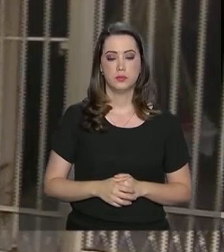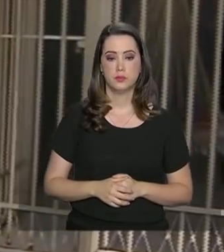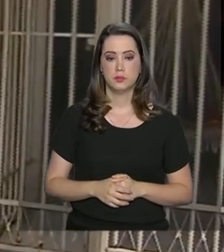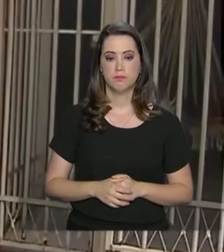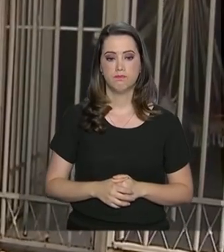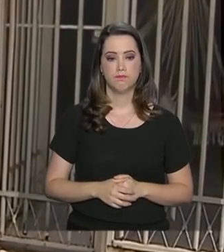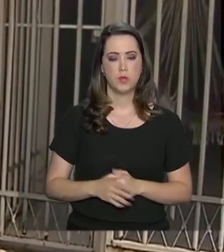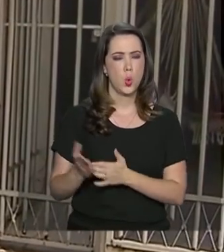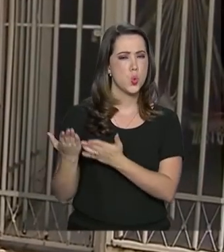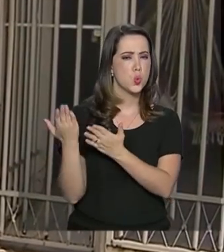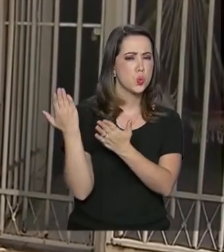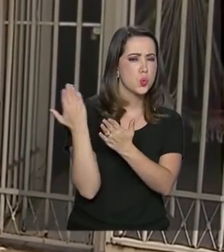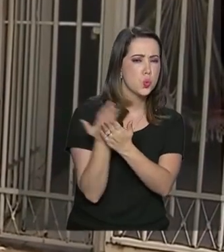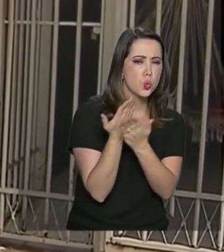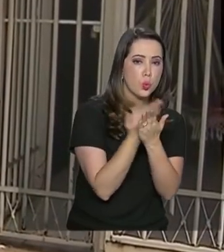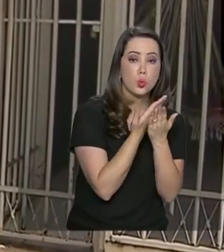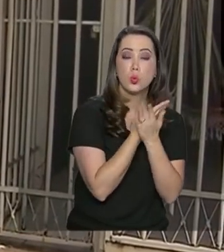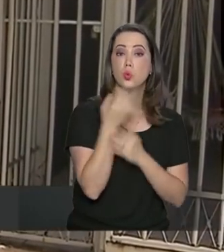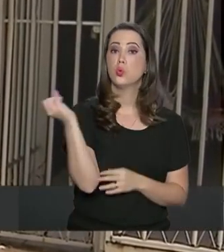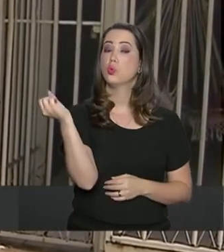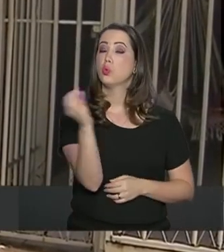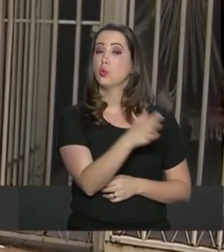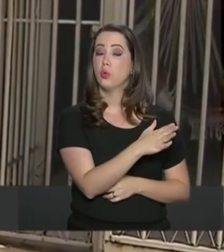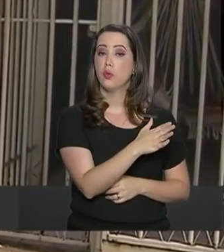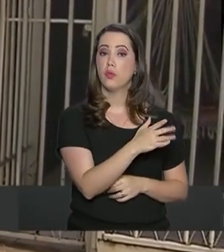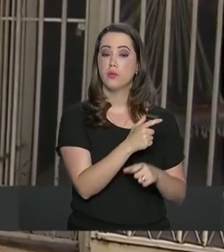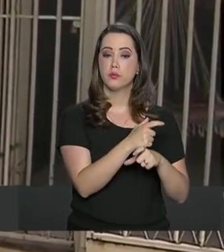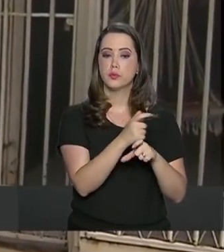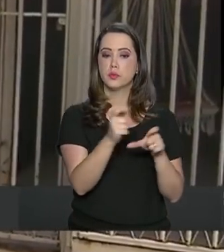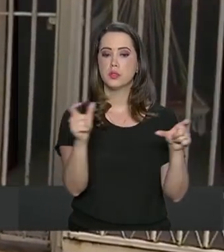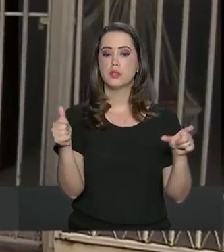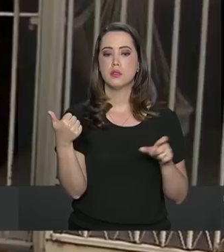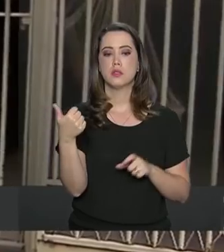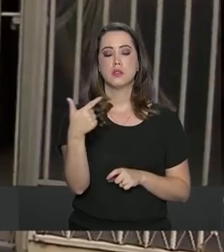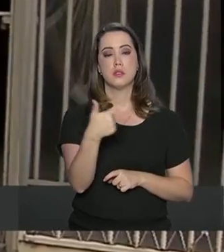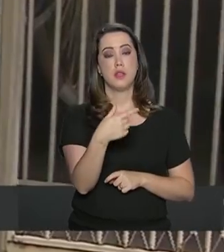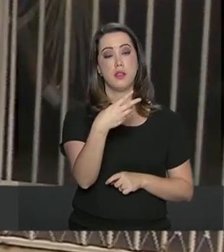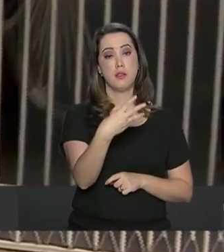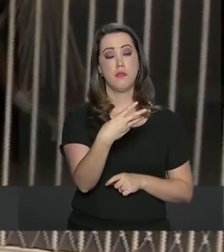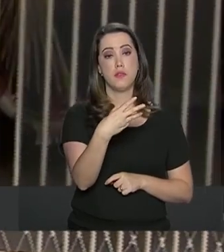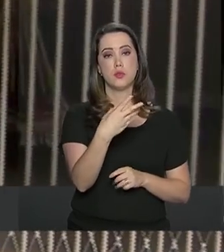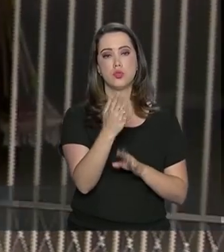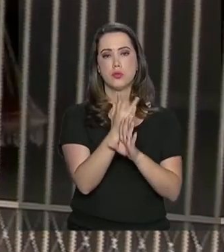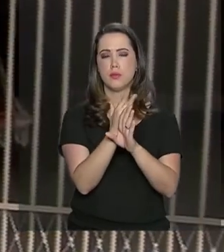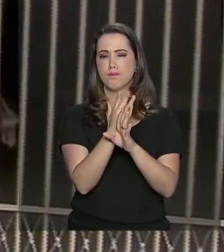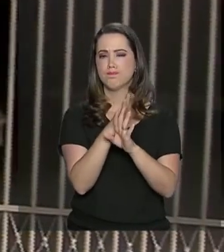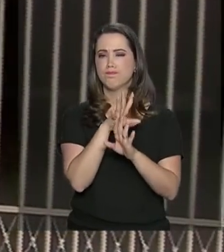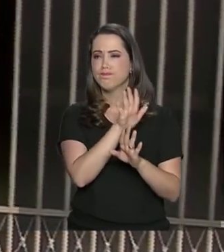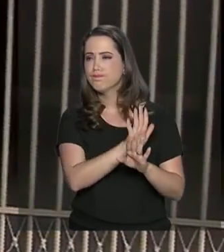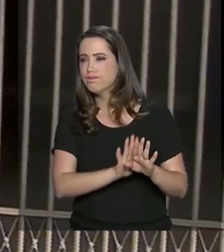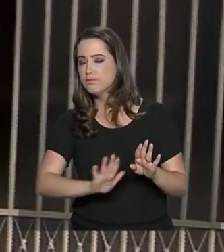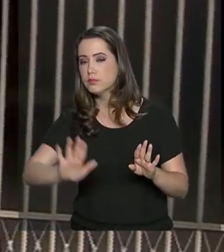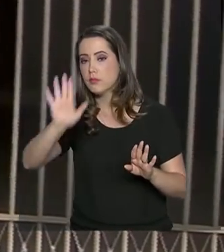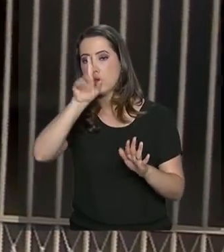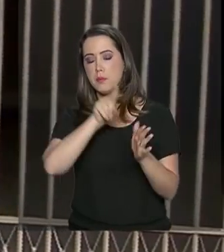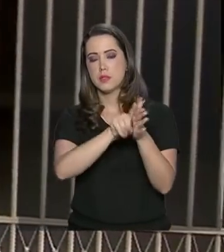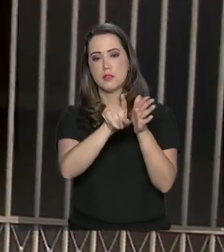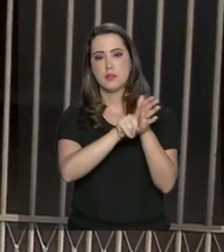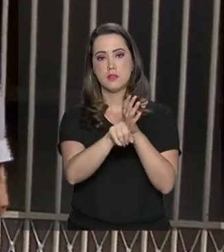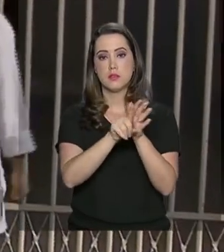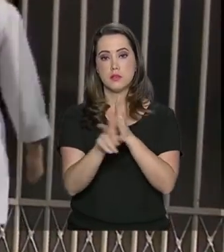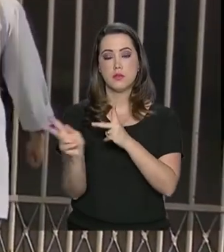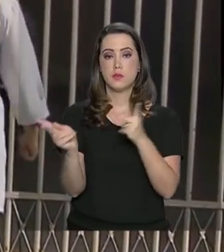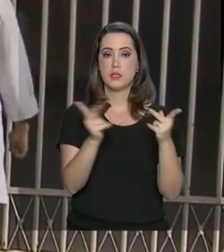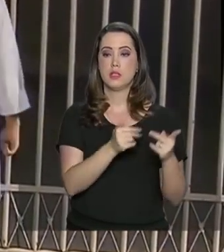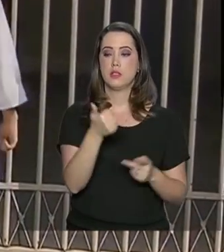O estudo é inédito e abrange 123 municípios em todas as regiões do país. Os pesquisadores vão visitar